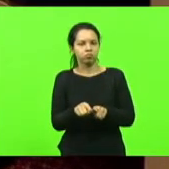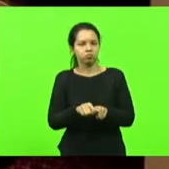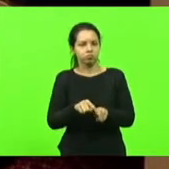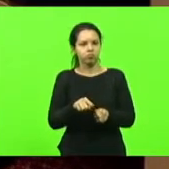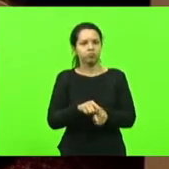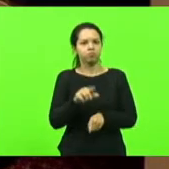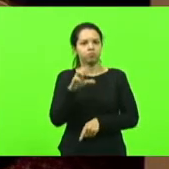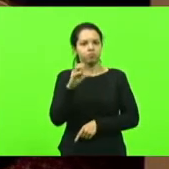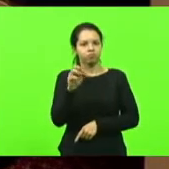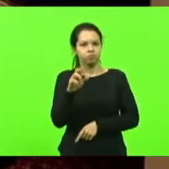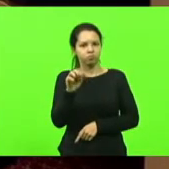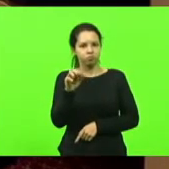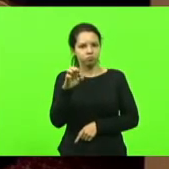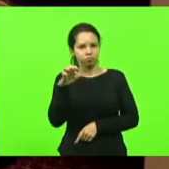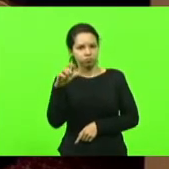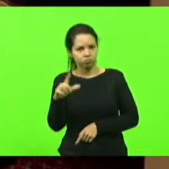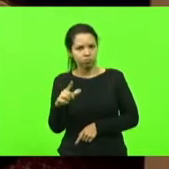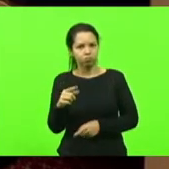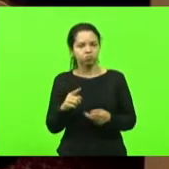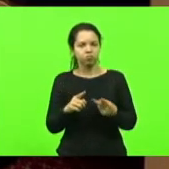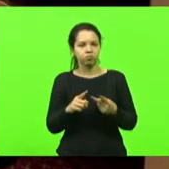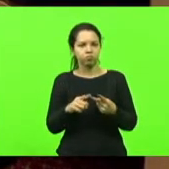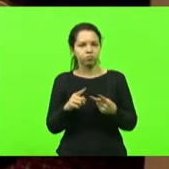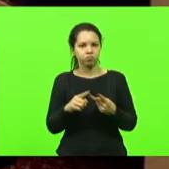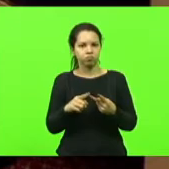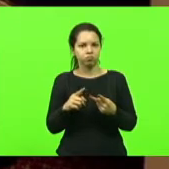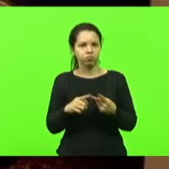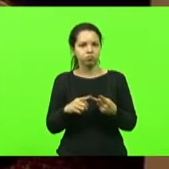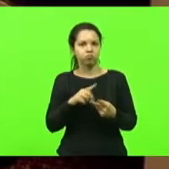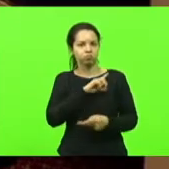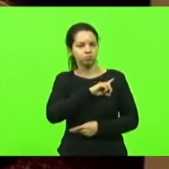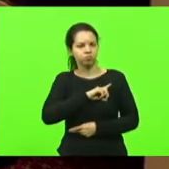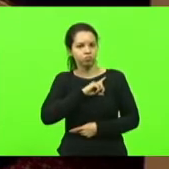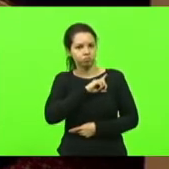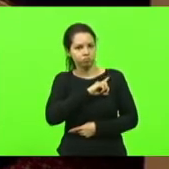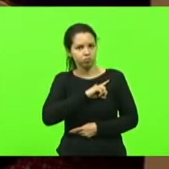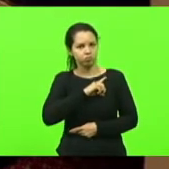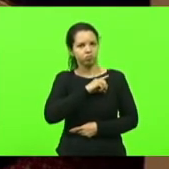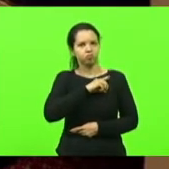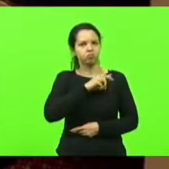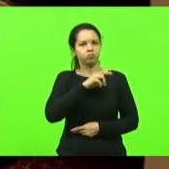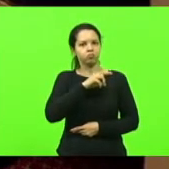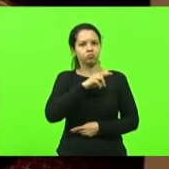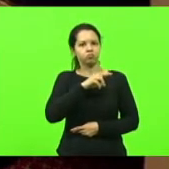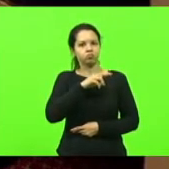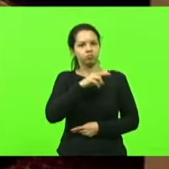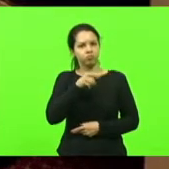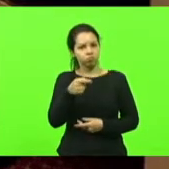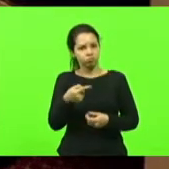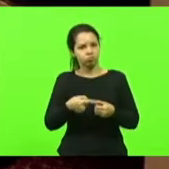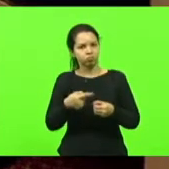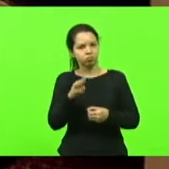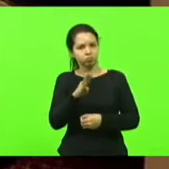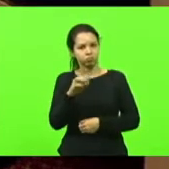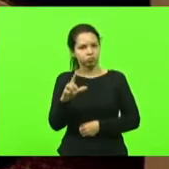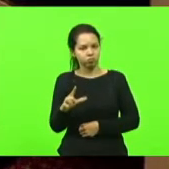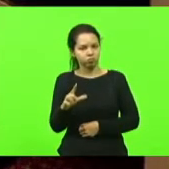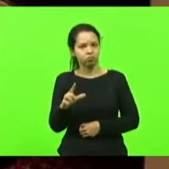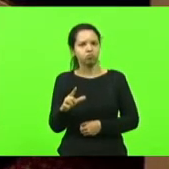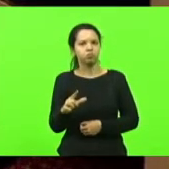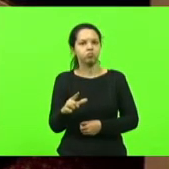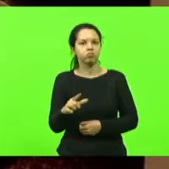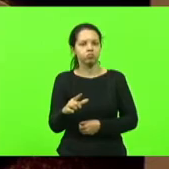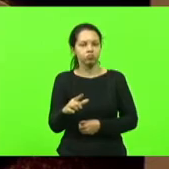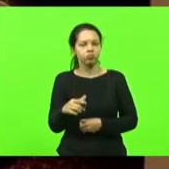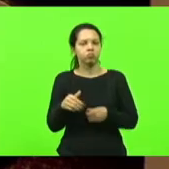regional da Polícia Civil do município de Blumenau, Rodrigo Emanuel Marquetti. Na sequência, o senhor presidente deu ciência aos presentes